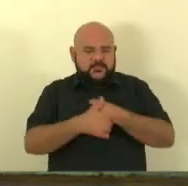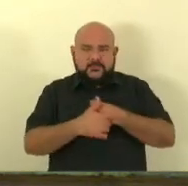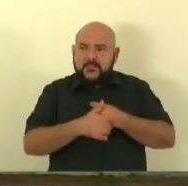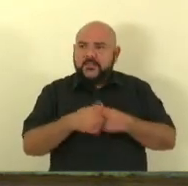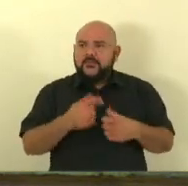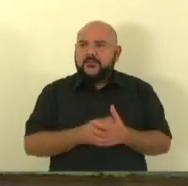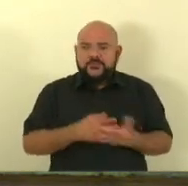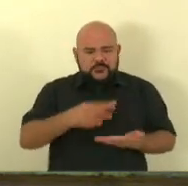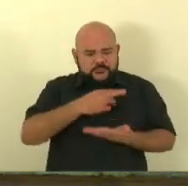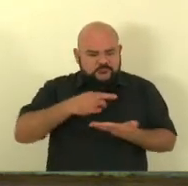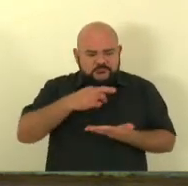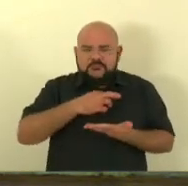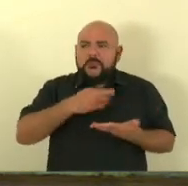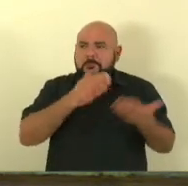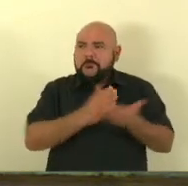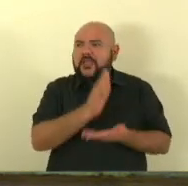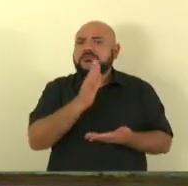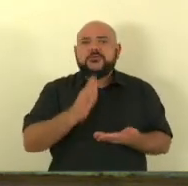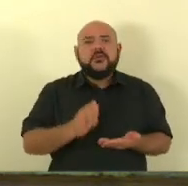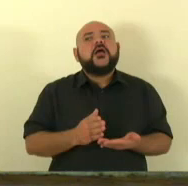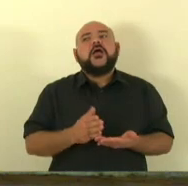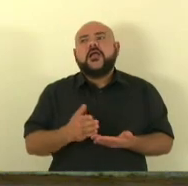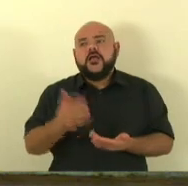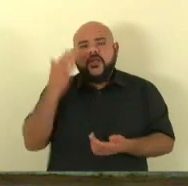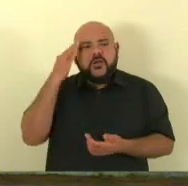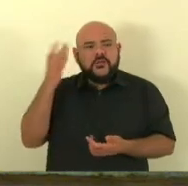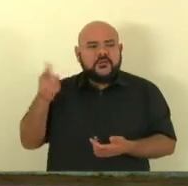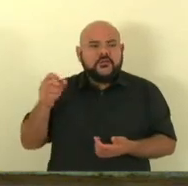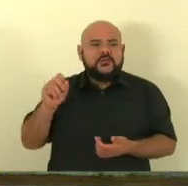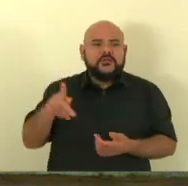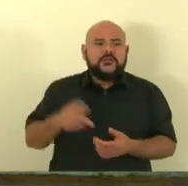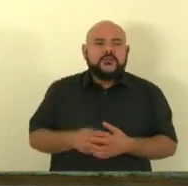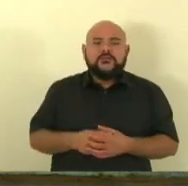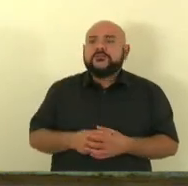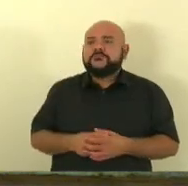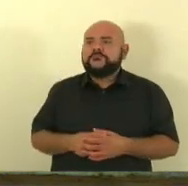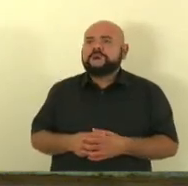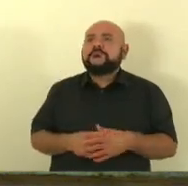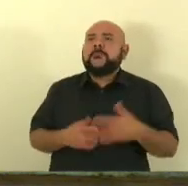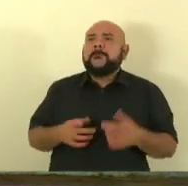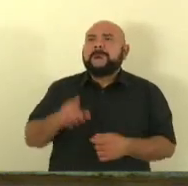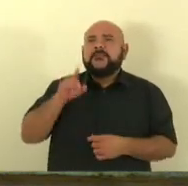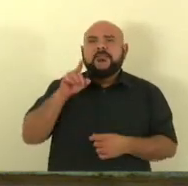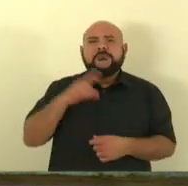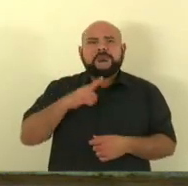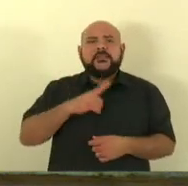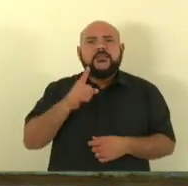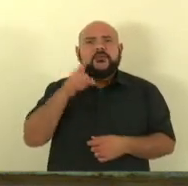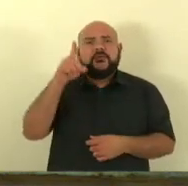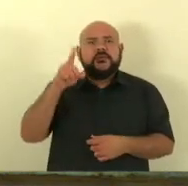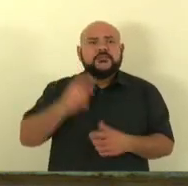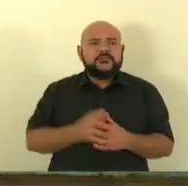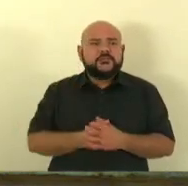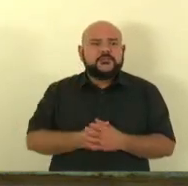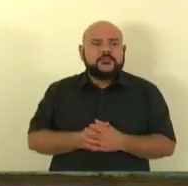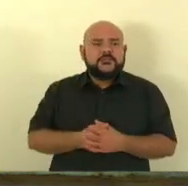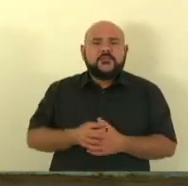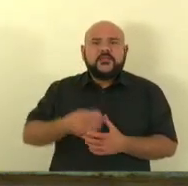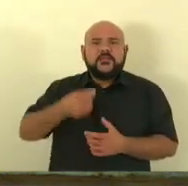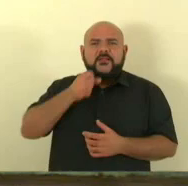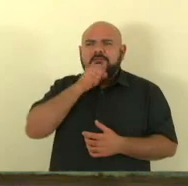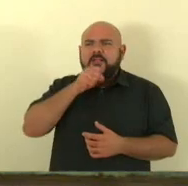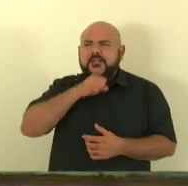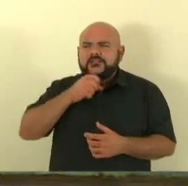idoso aí aquele que está ali que já é antigo pra caramba sempre está aqui ele já devia ter aprendido isso é